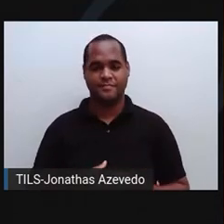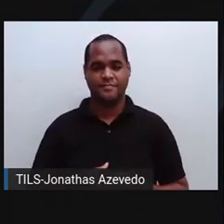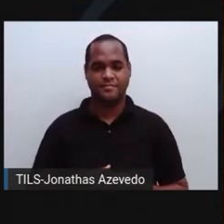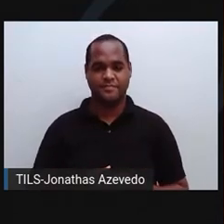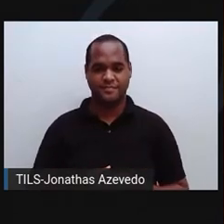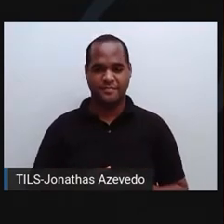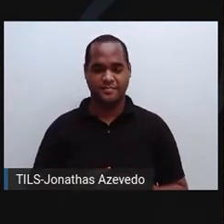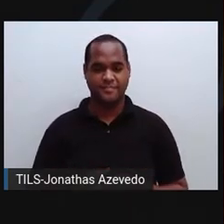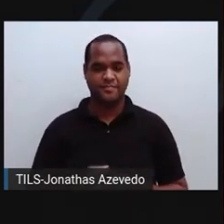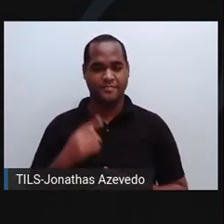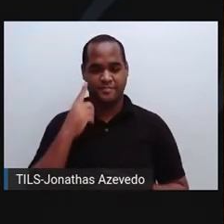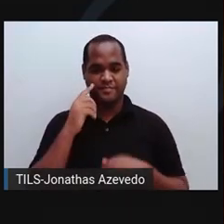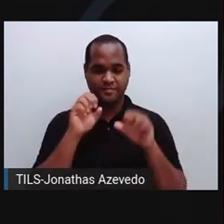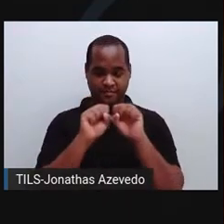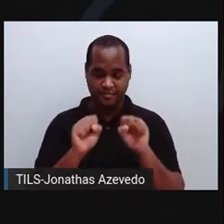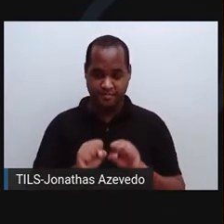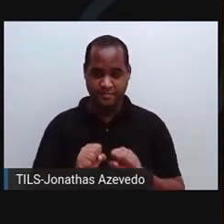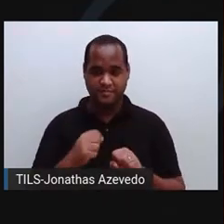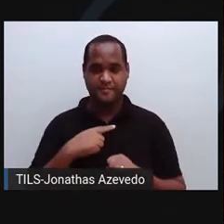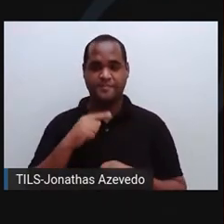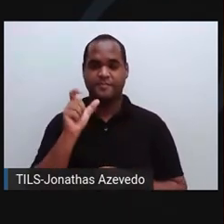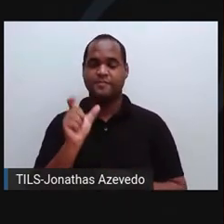O sistema nervoso